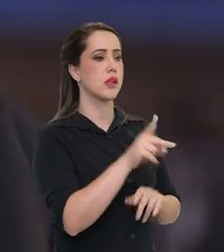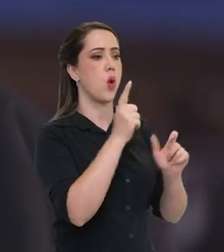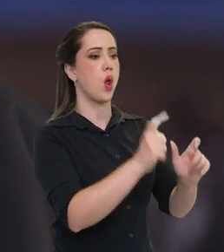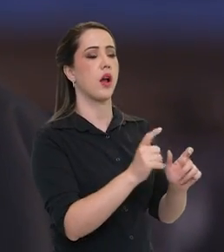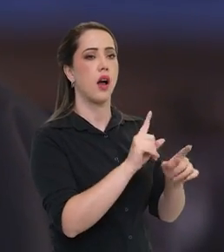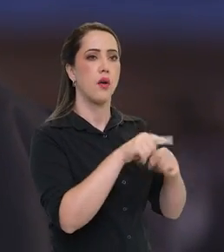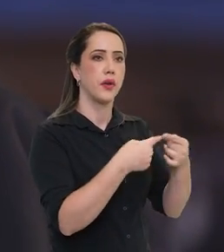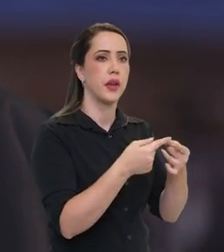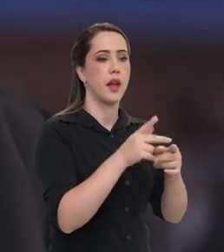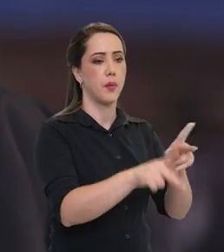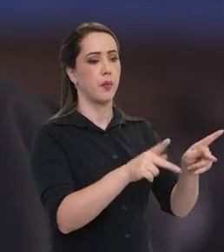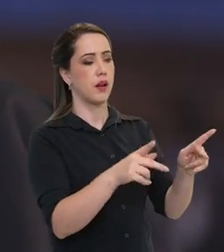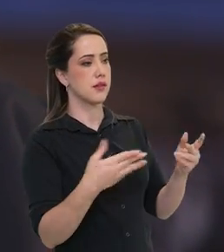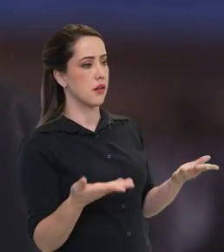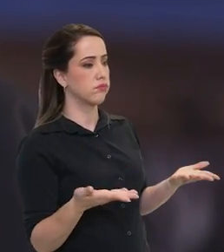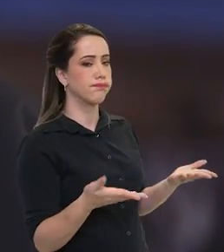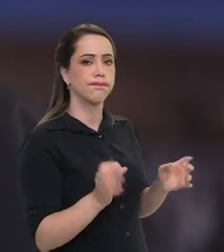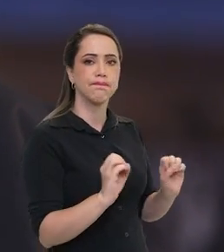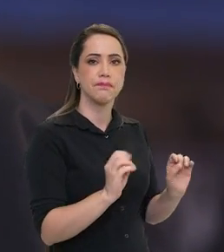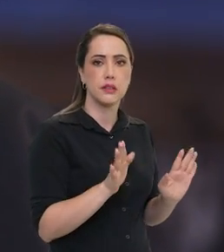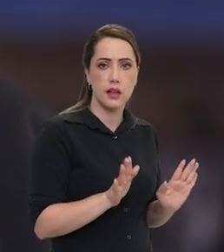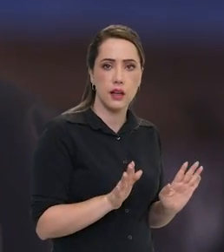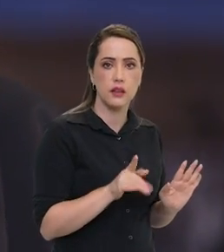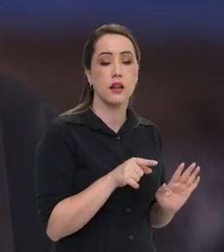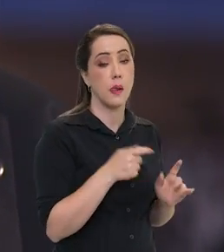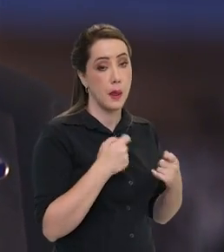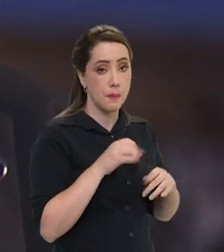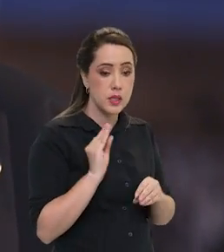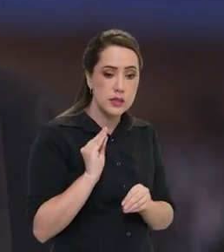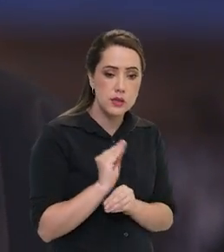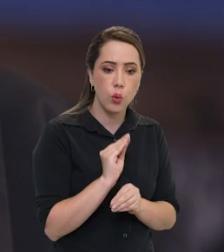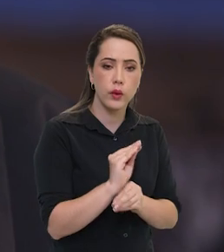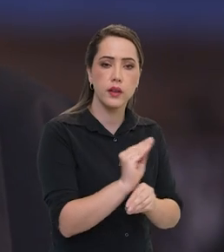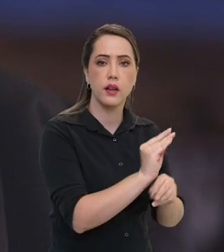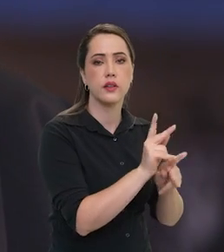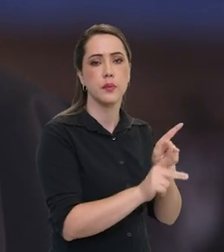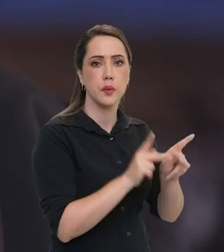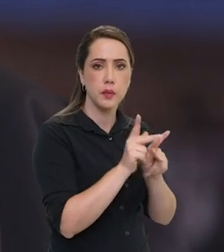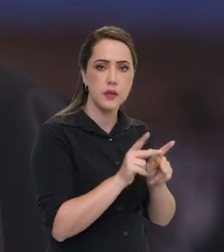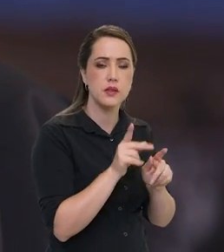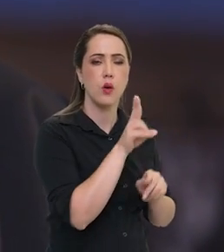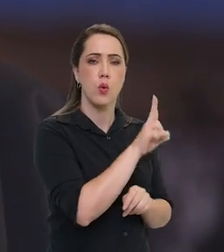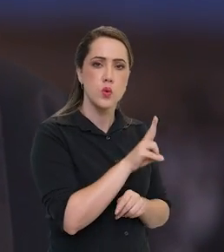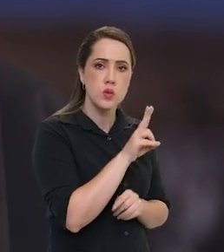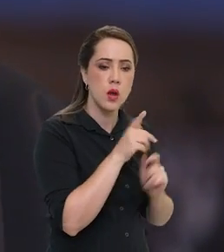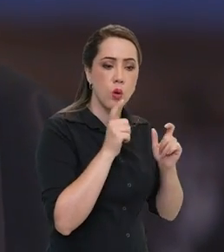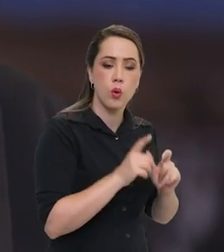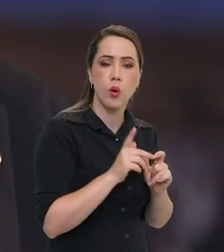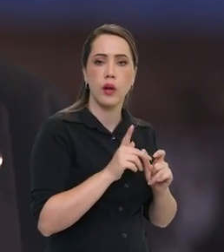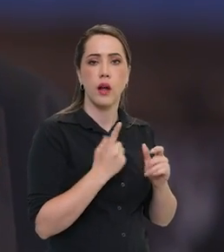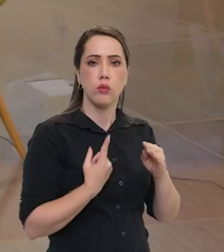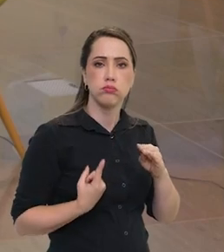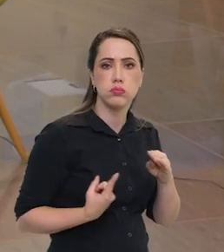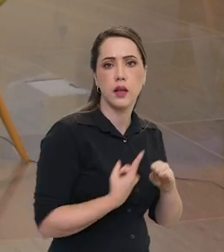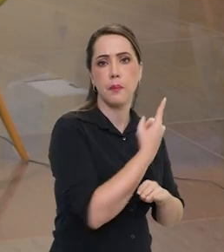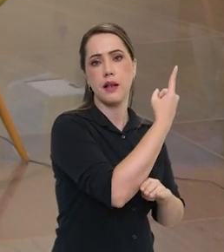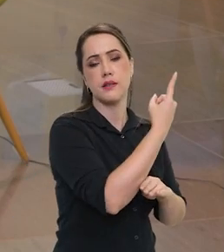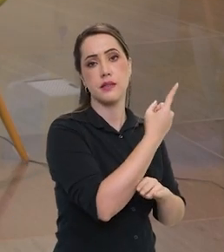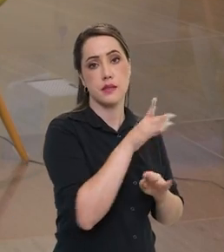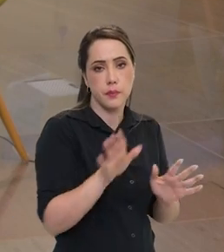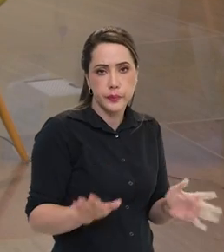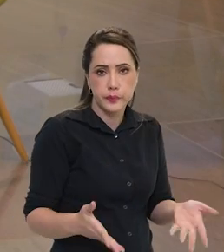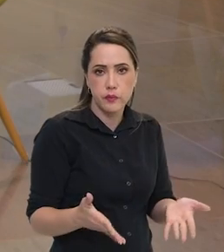espaço e abandonar a população de lá, é impensável. É preciso usar a existência da base para promover o